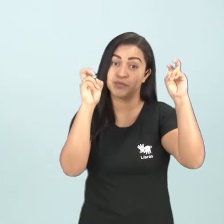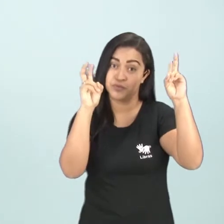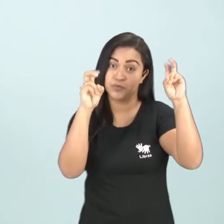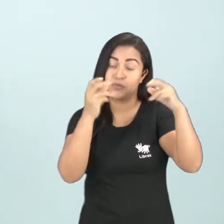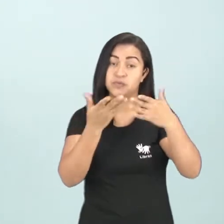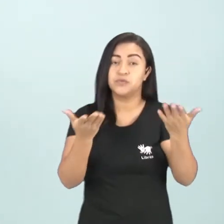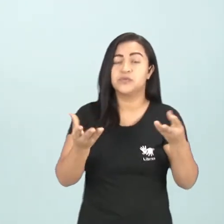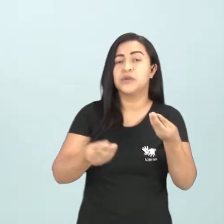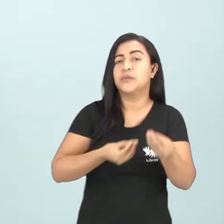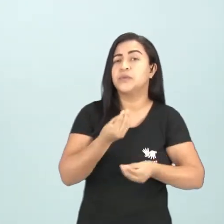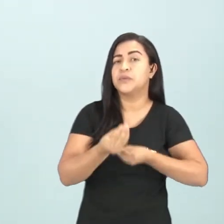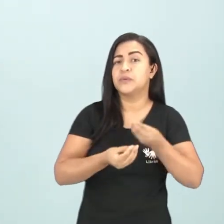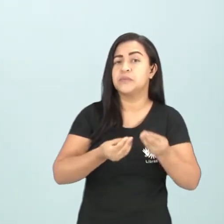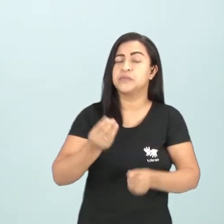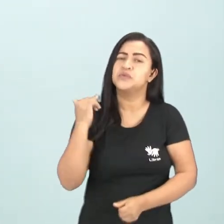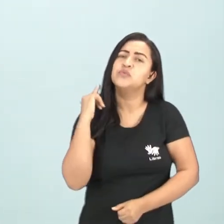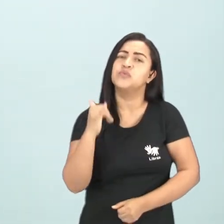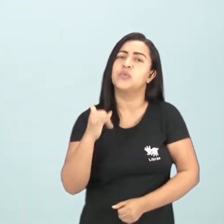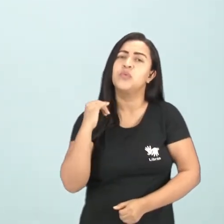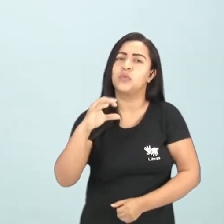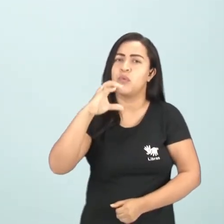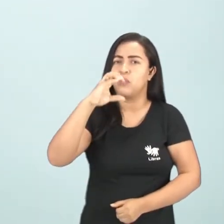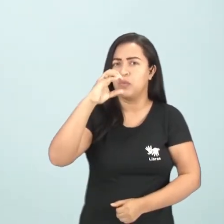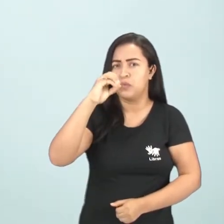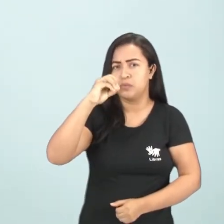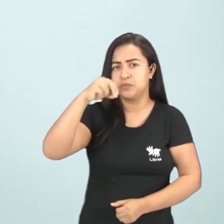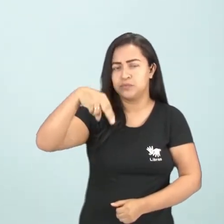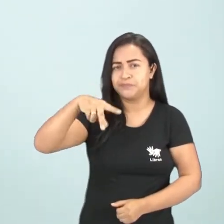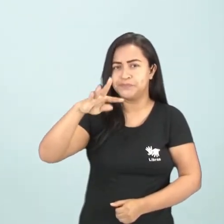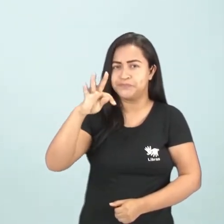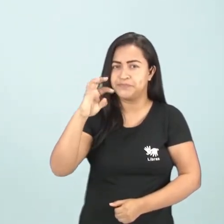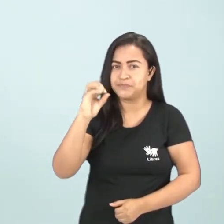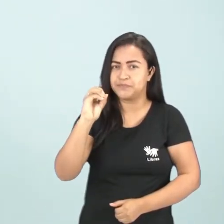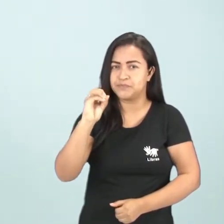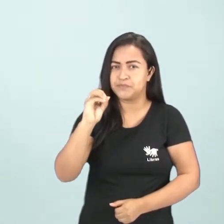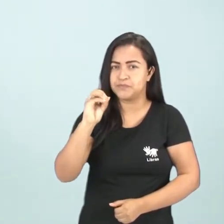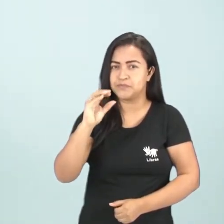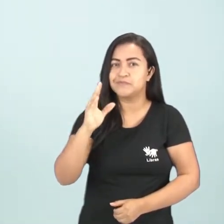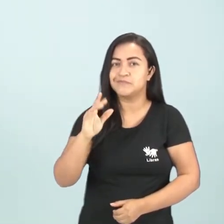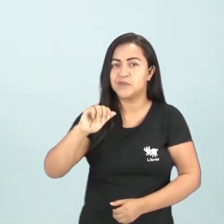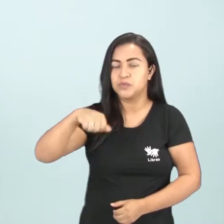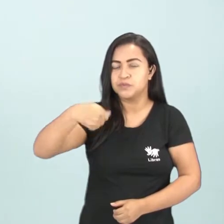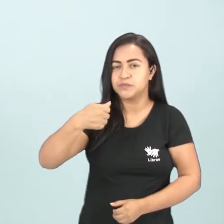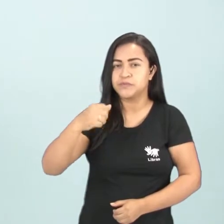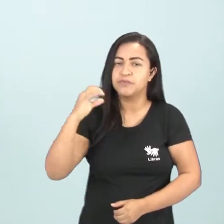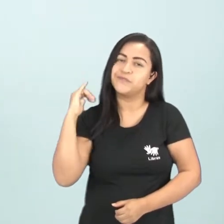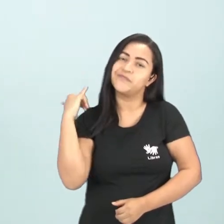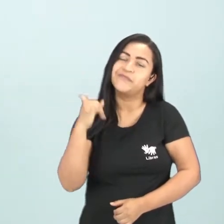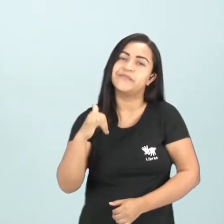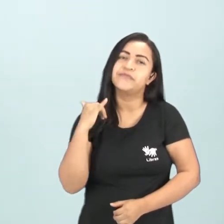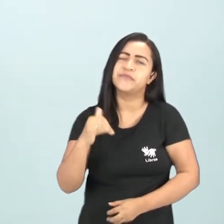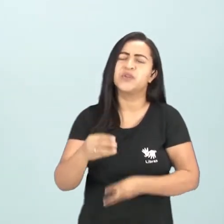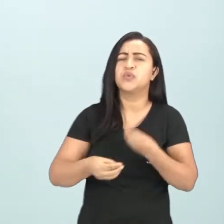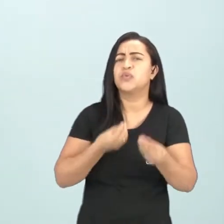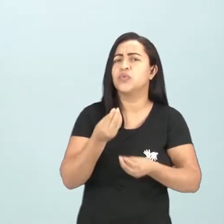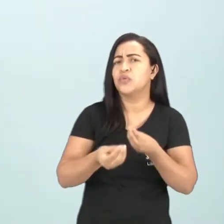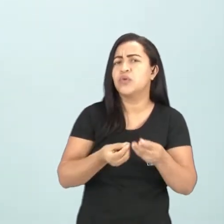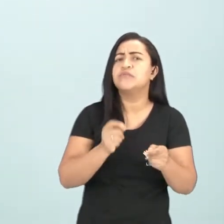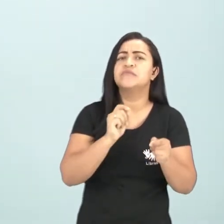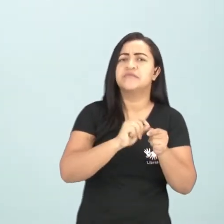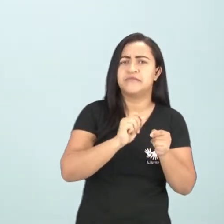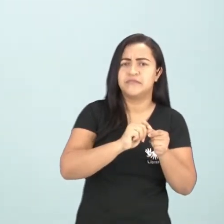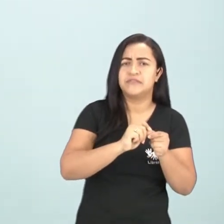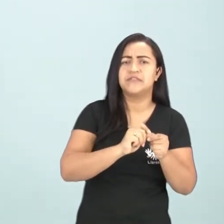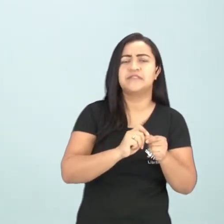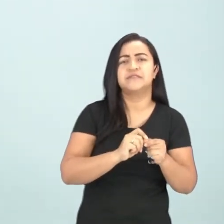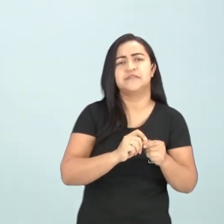produzir um conto. É um passo a passo, os recursos que são utilizados, o processo de escrita, reescrita